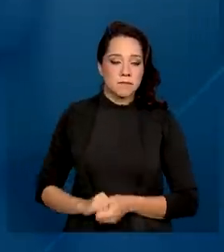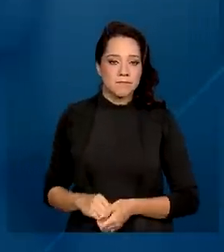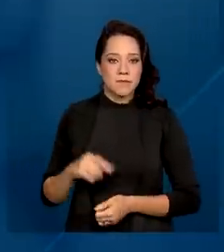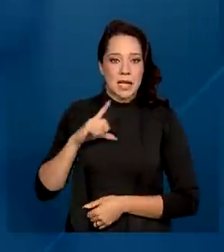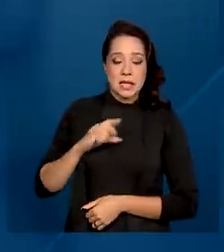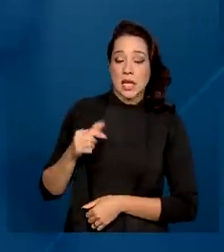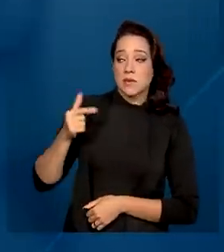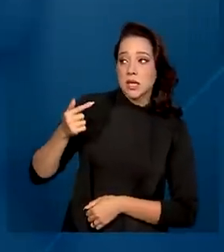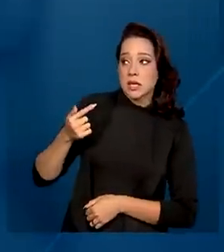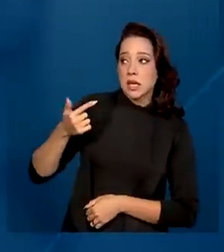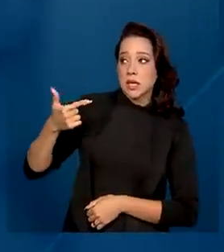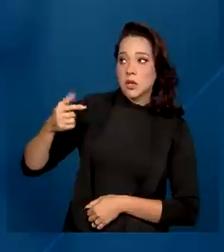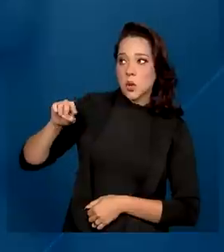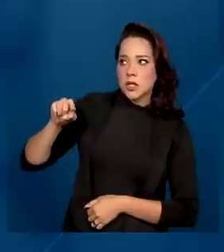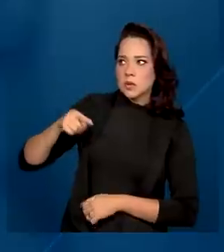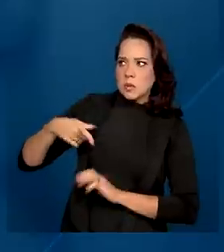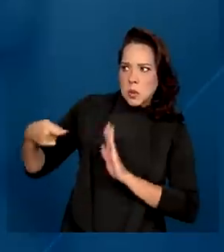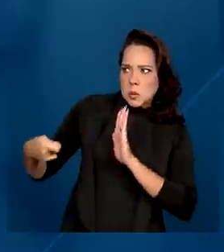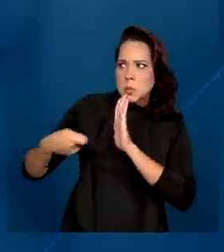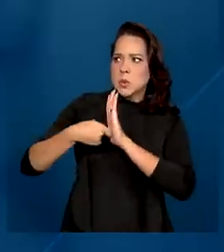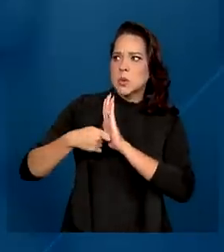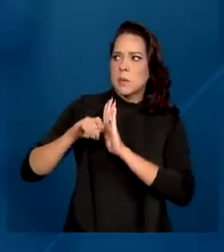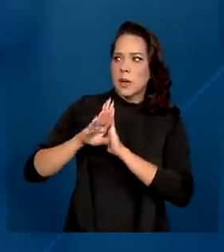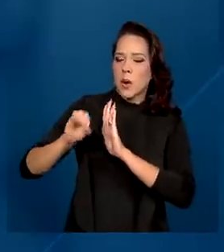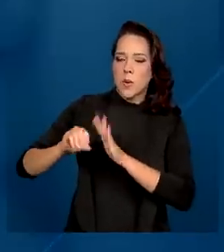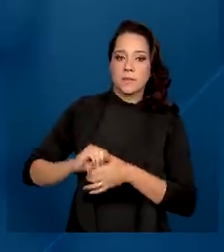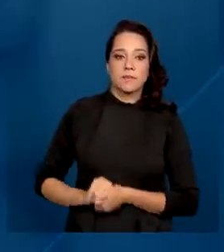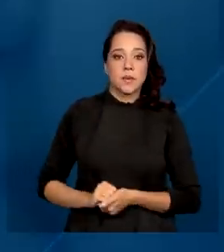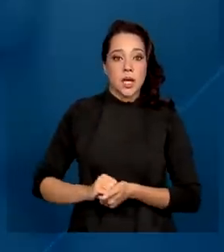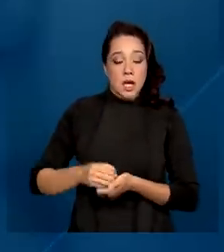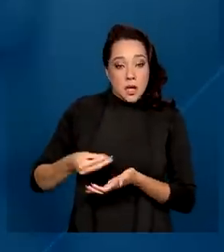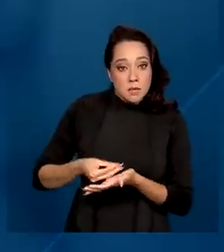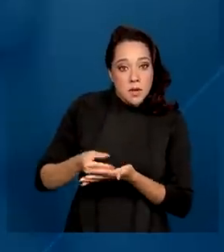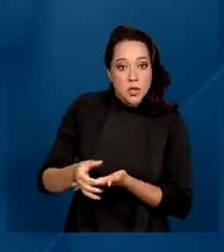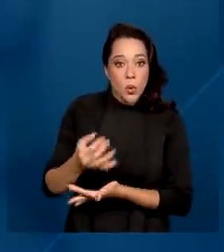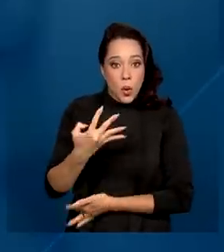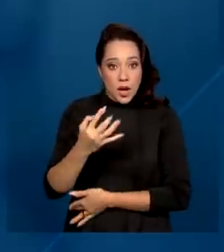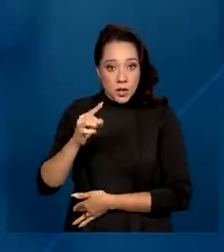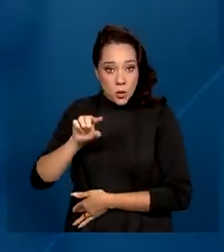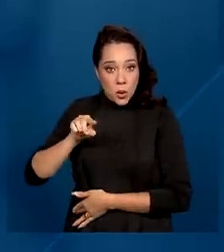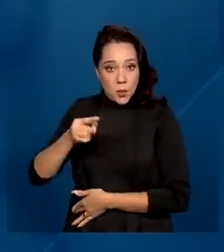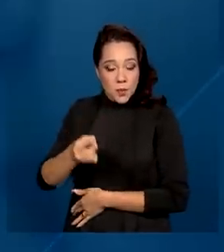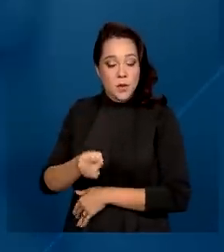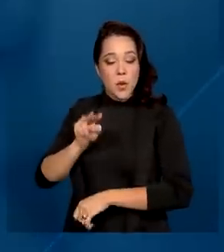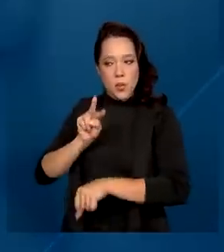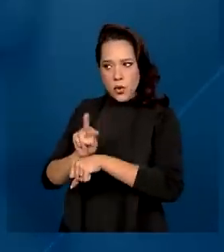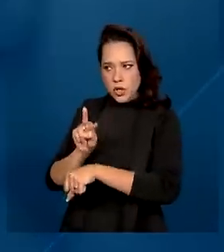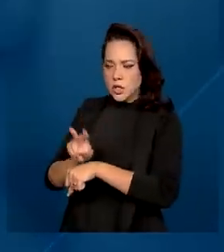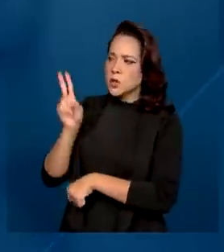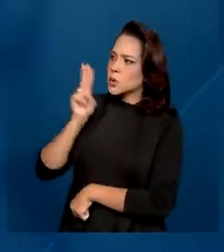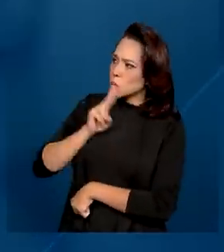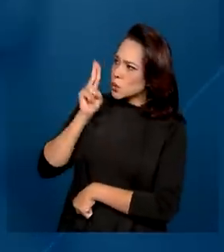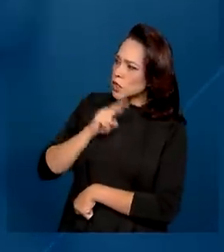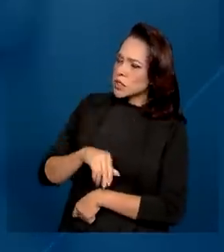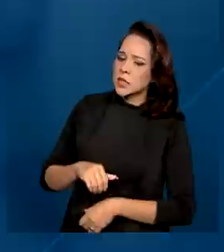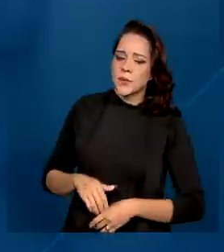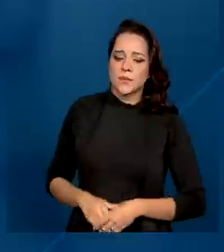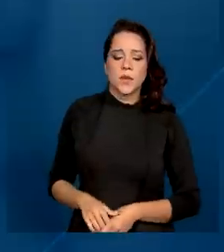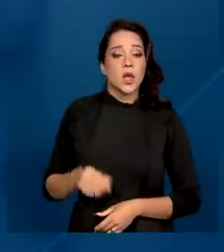72 mil boletins de ocorrência e expediu 41 mil medidas protetivas de urgência.